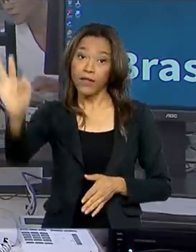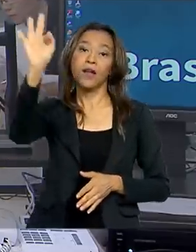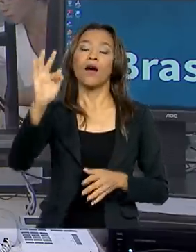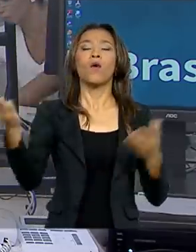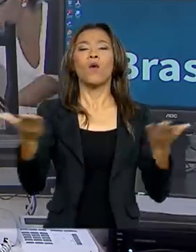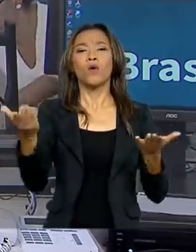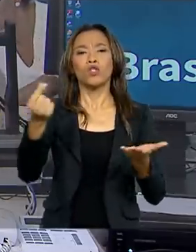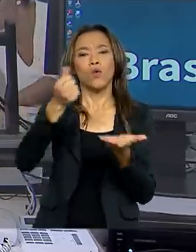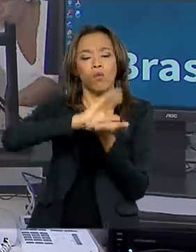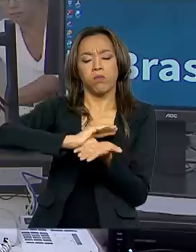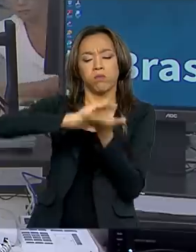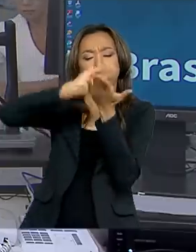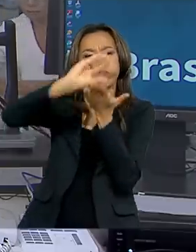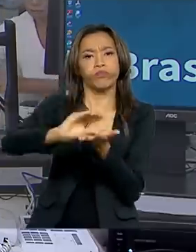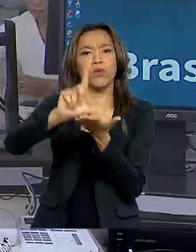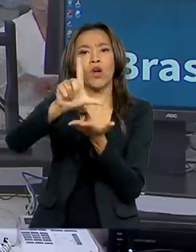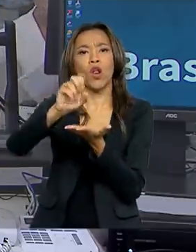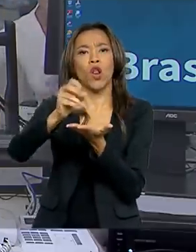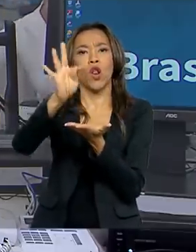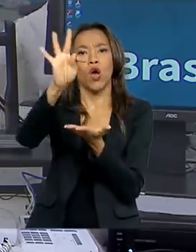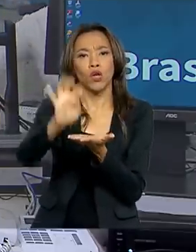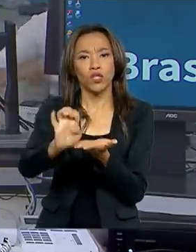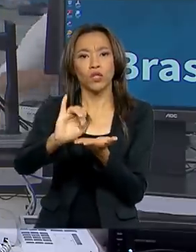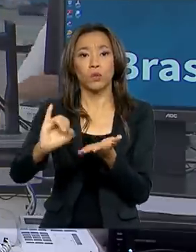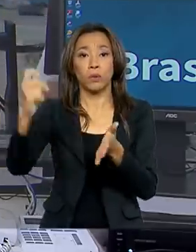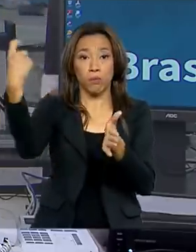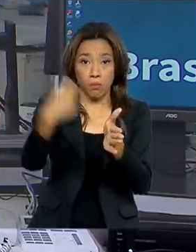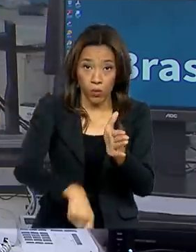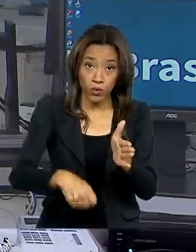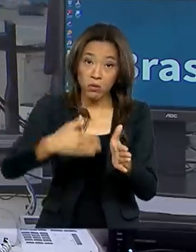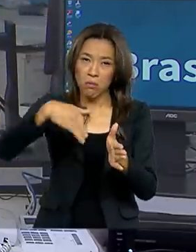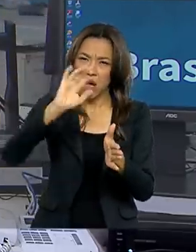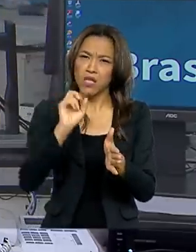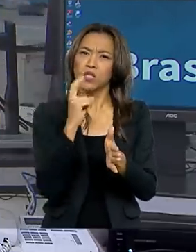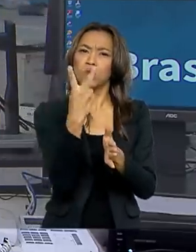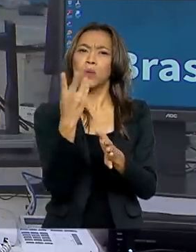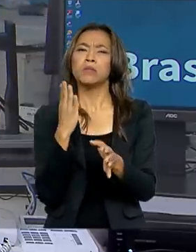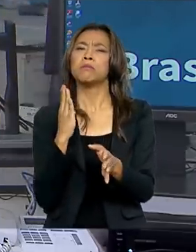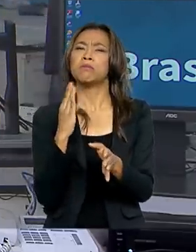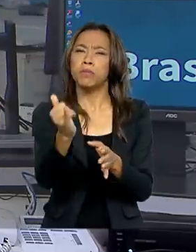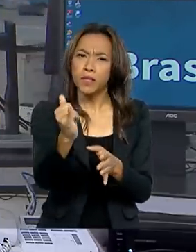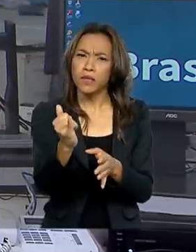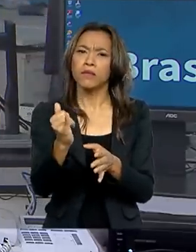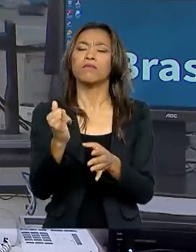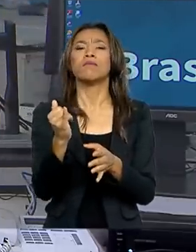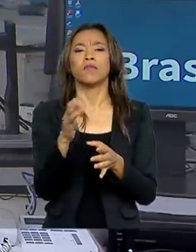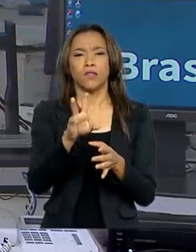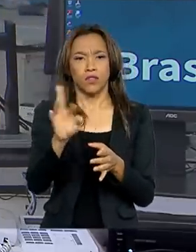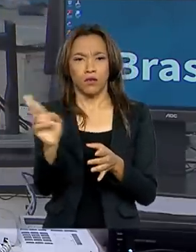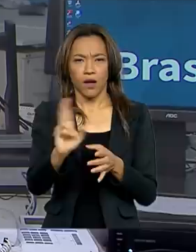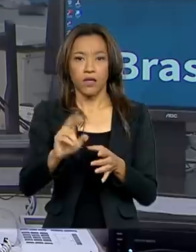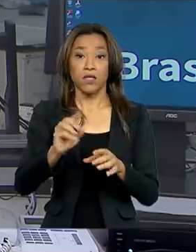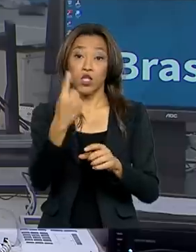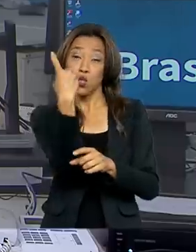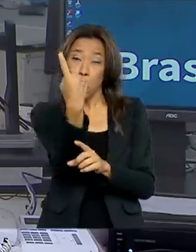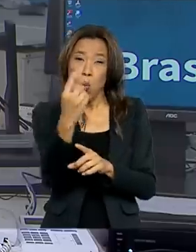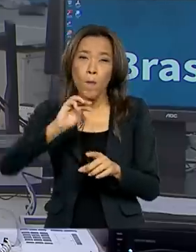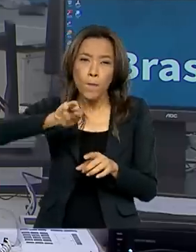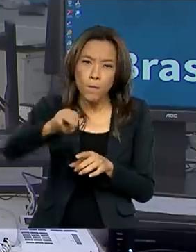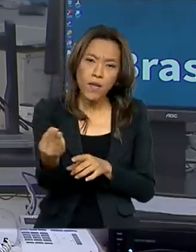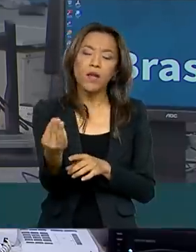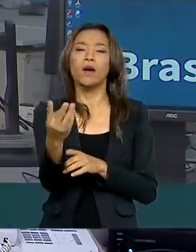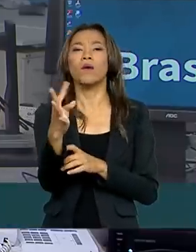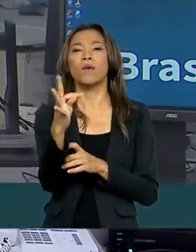imposto de renda. O crédito bancário soma mais de dois bilhões de reais e será pago a um milhão e trezentos mil contribuintes.